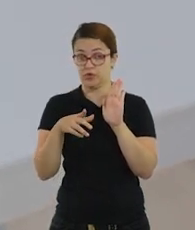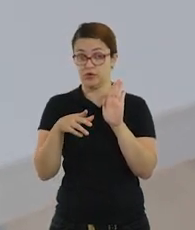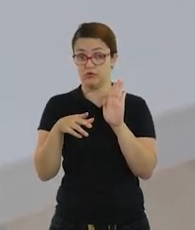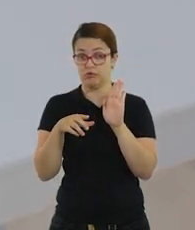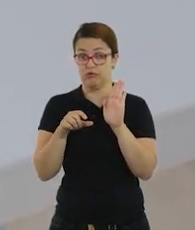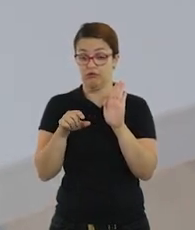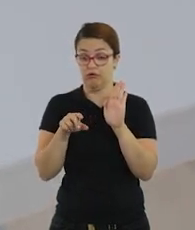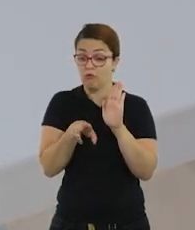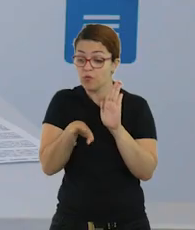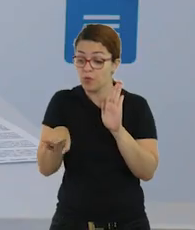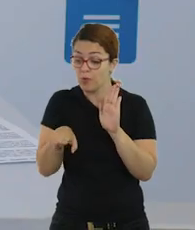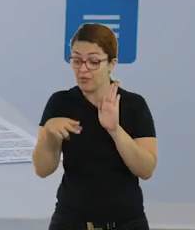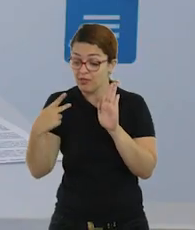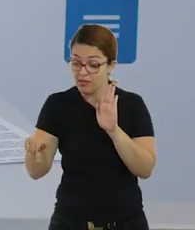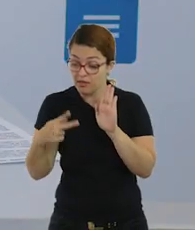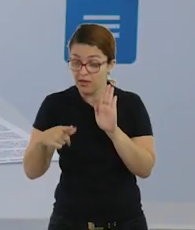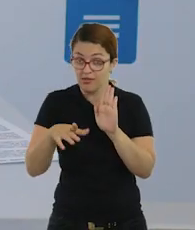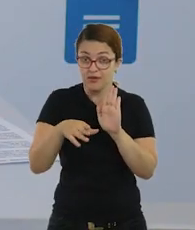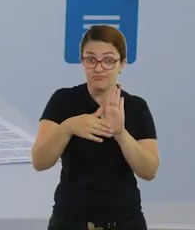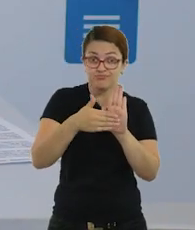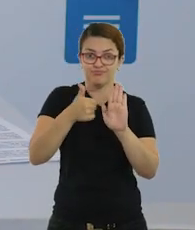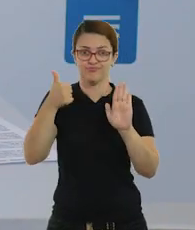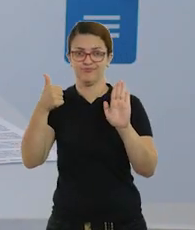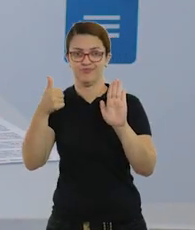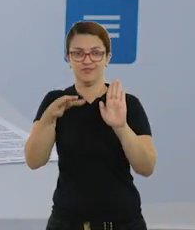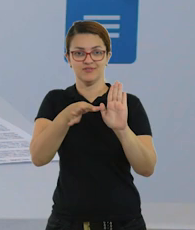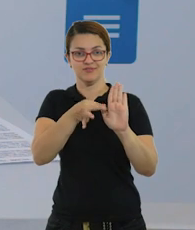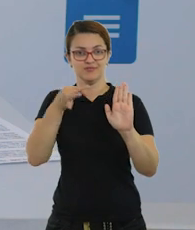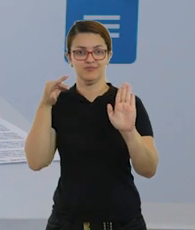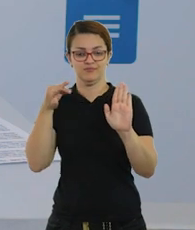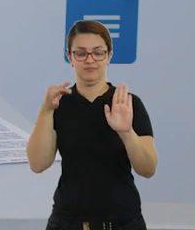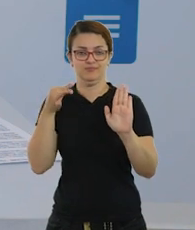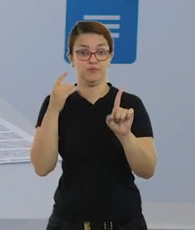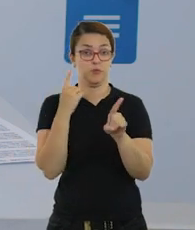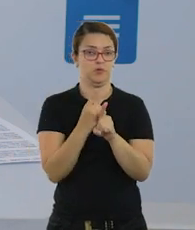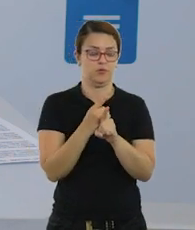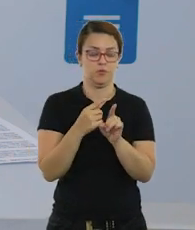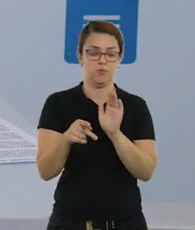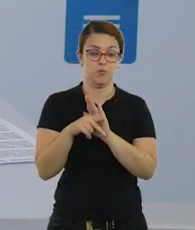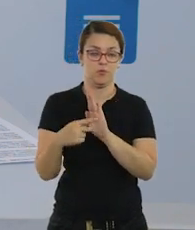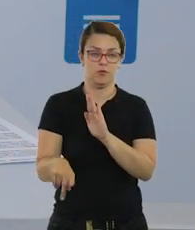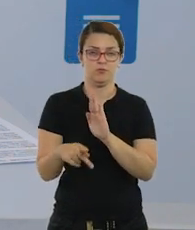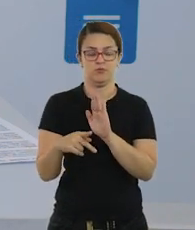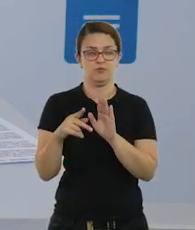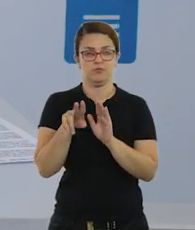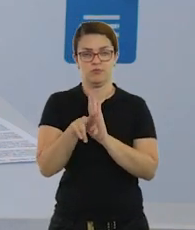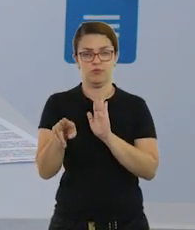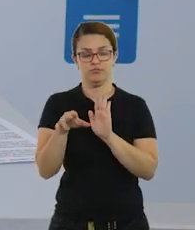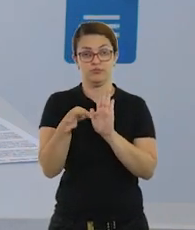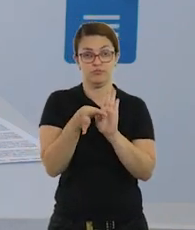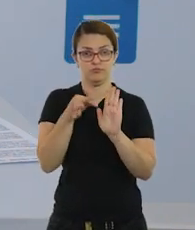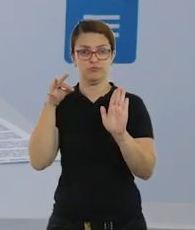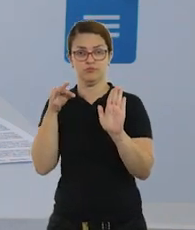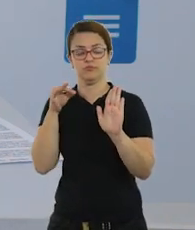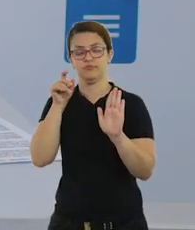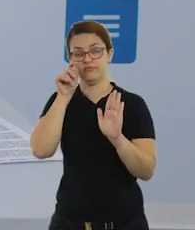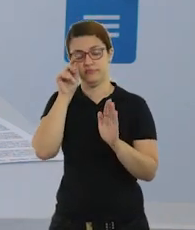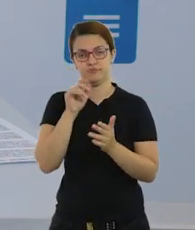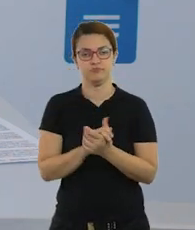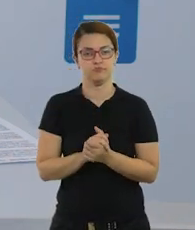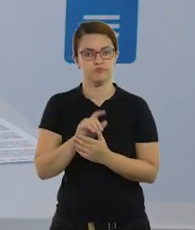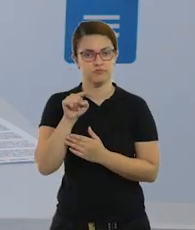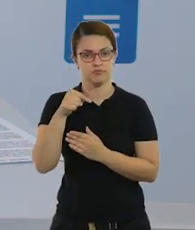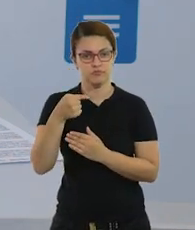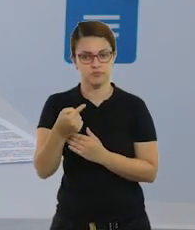o nome dela. Eles vão ter que identificar o próprio nome. Aí vocês podem pedir para que ela